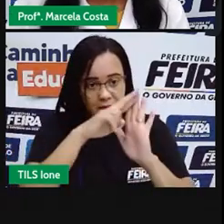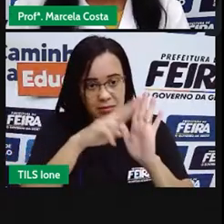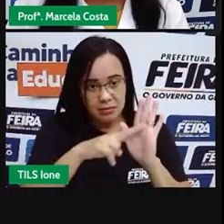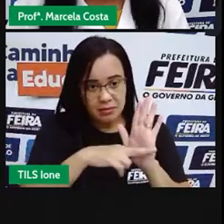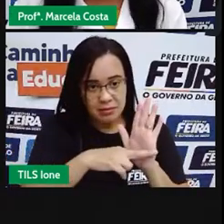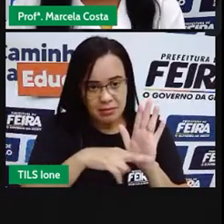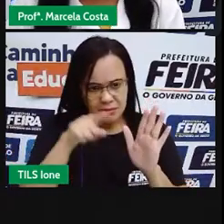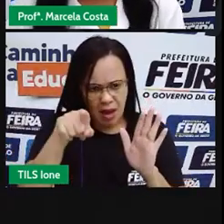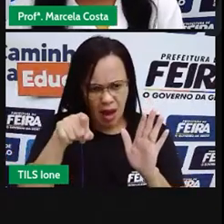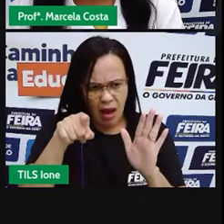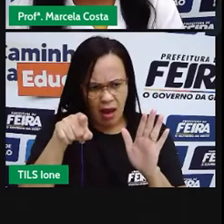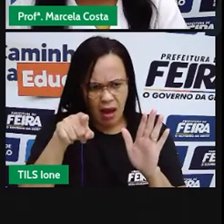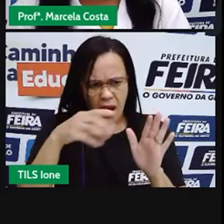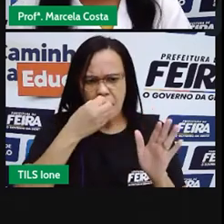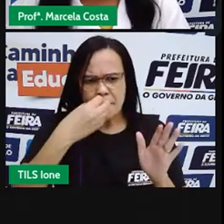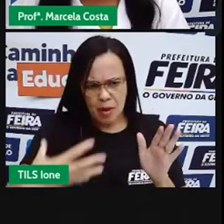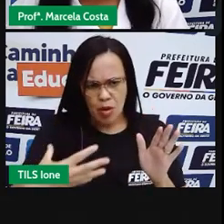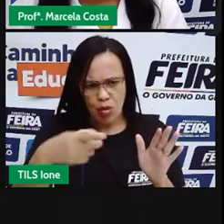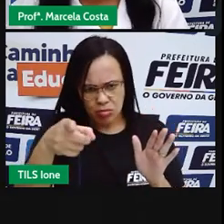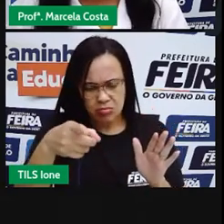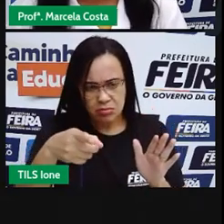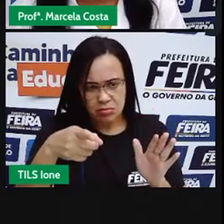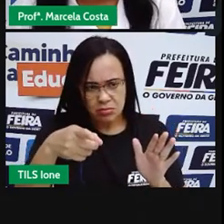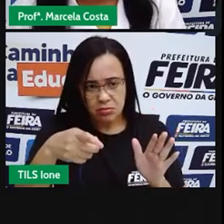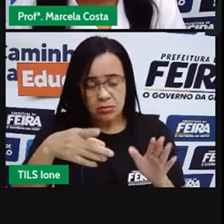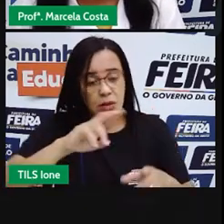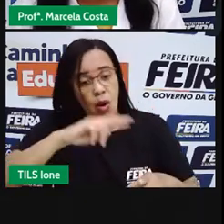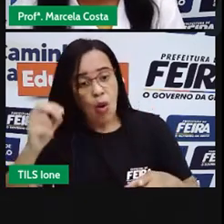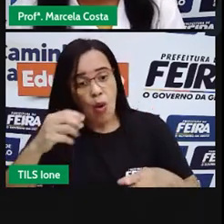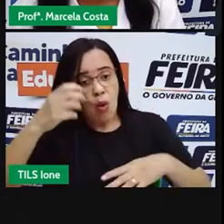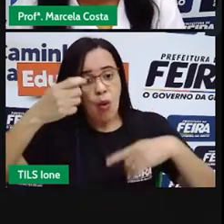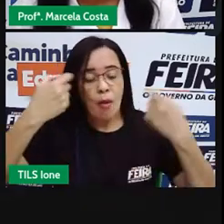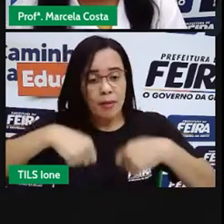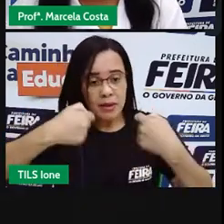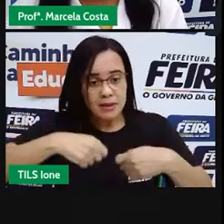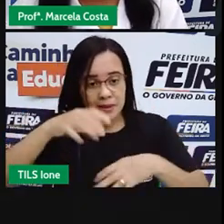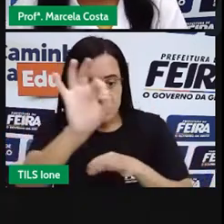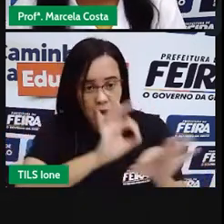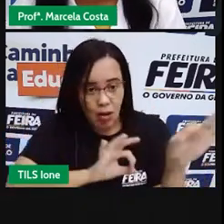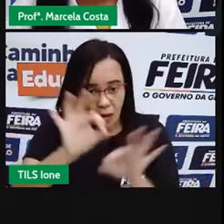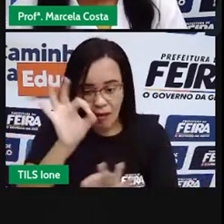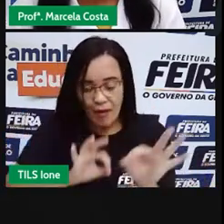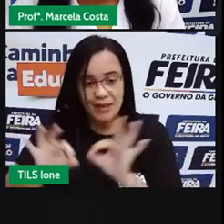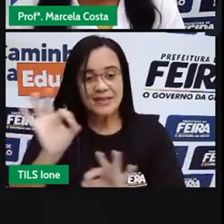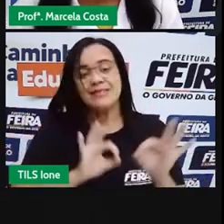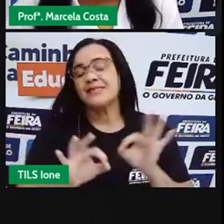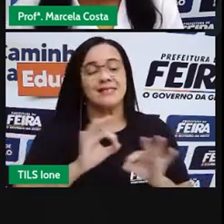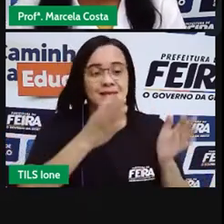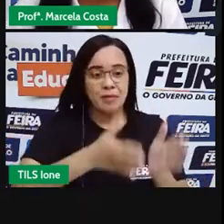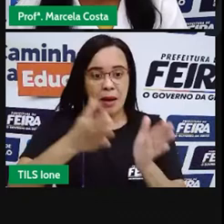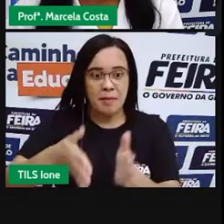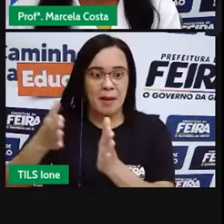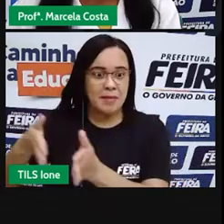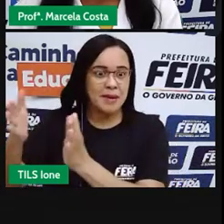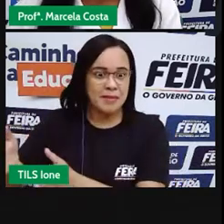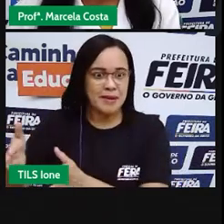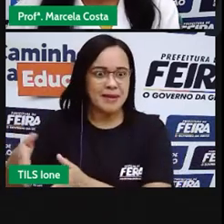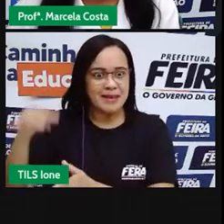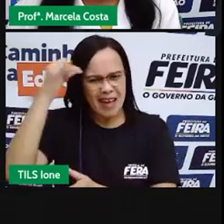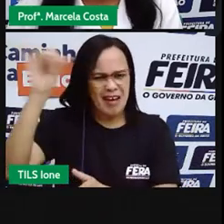combinado? pode ajudar a organizar a casa? Evitaria essas sugestões?